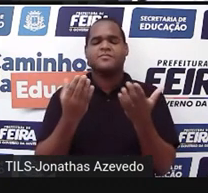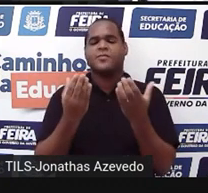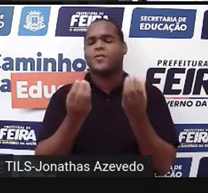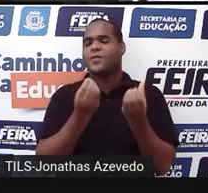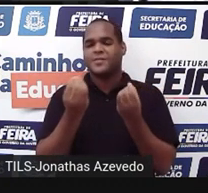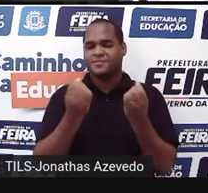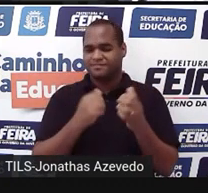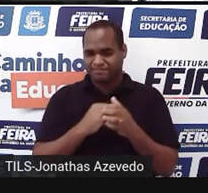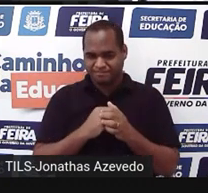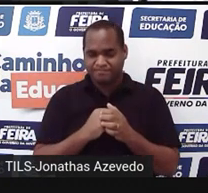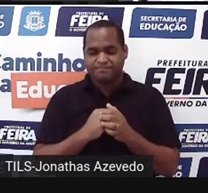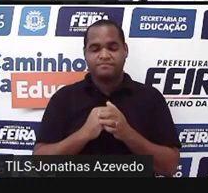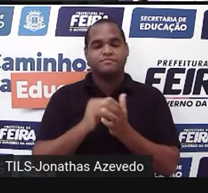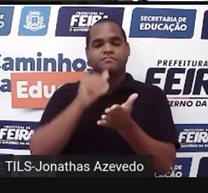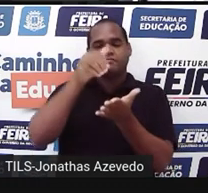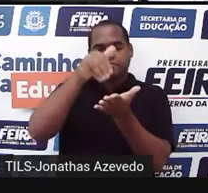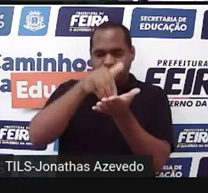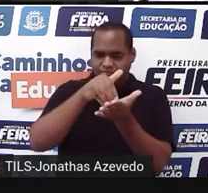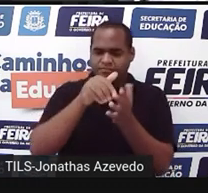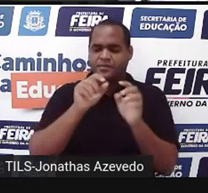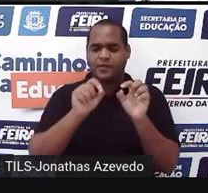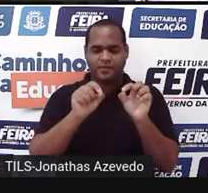E essa última é a seguinte.